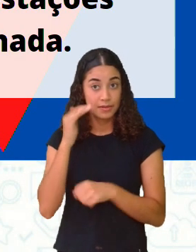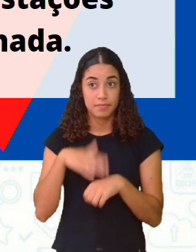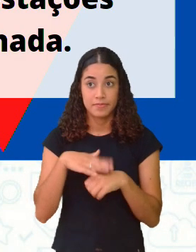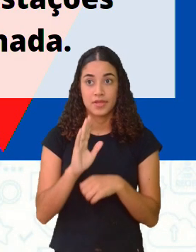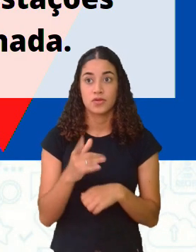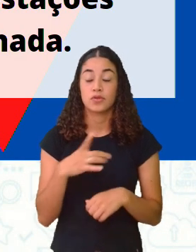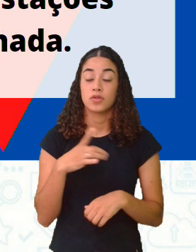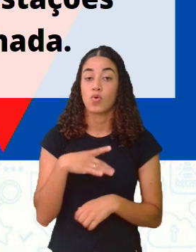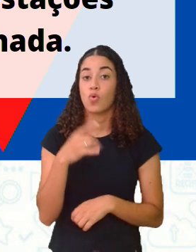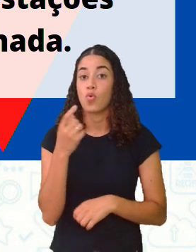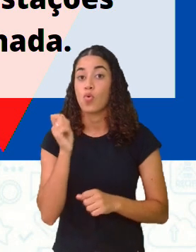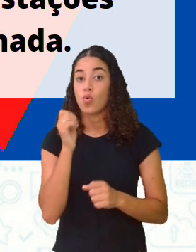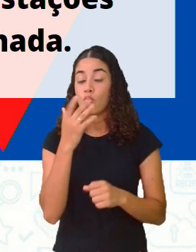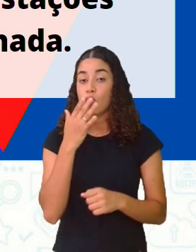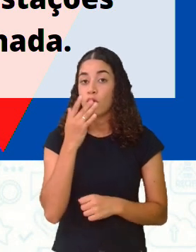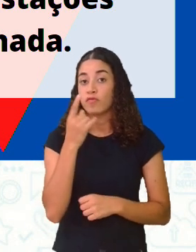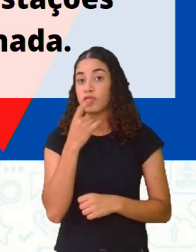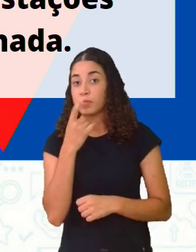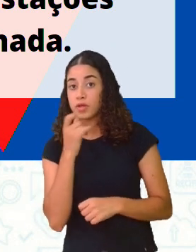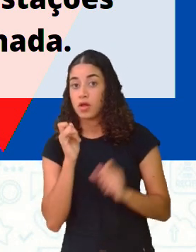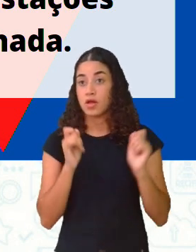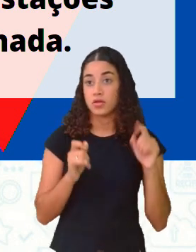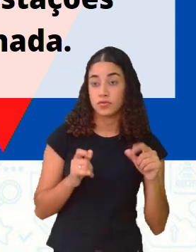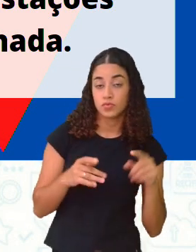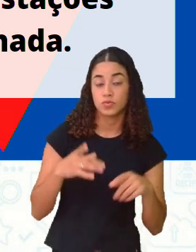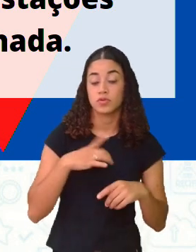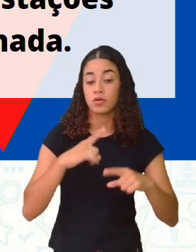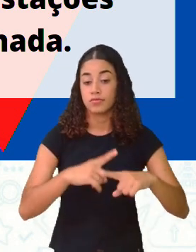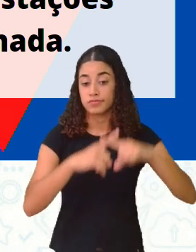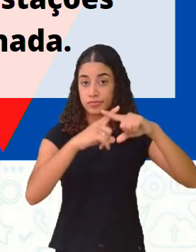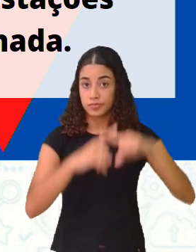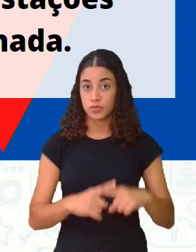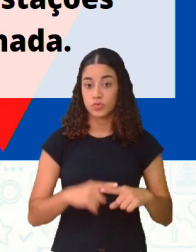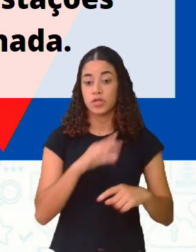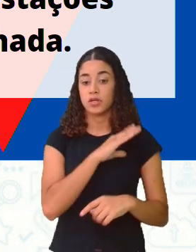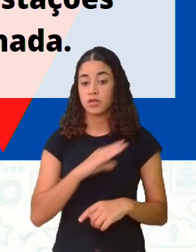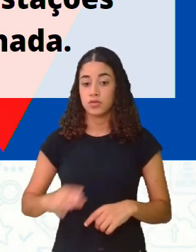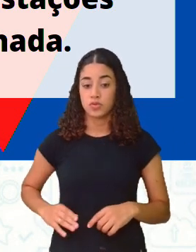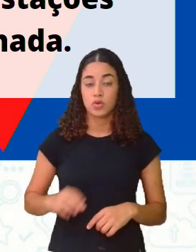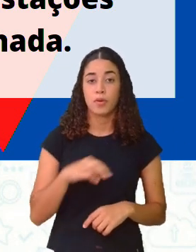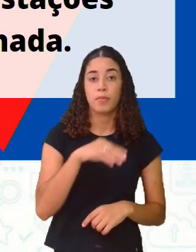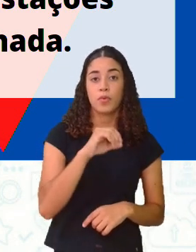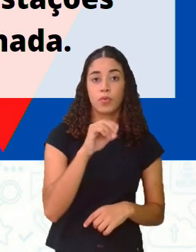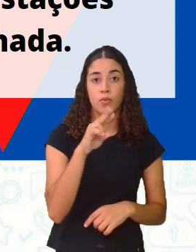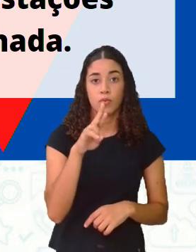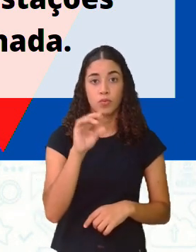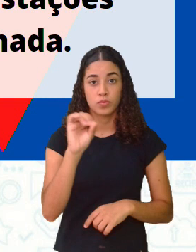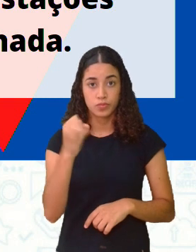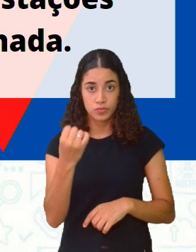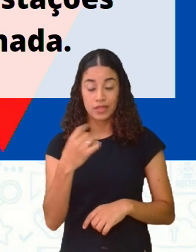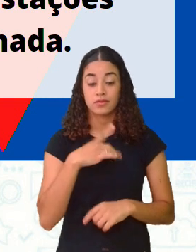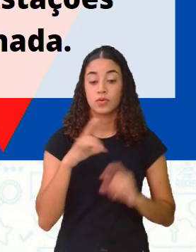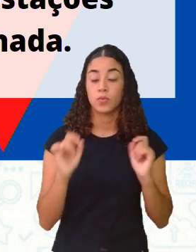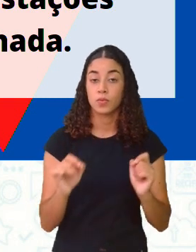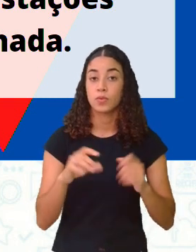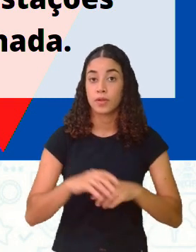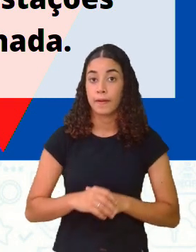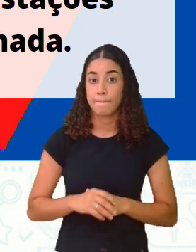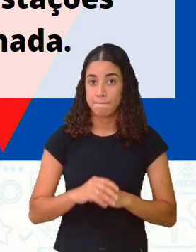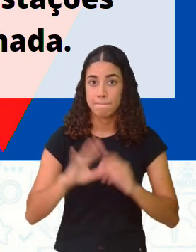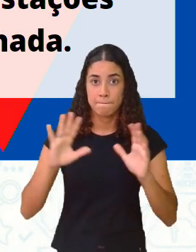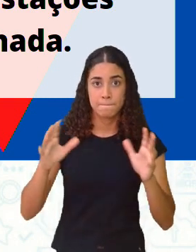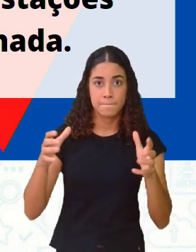as cores vermelho e azul representam a disputa entre cristãos e mouros, como eu já falei, havia naquele momento ali na Península